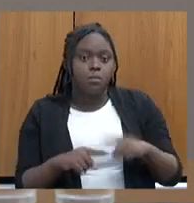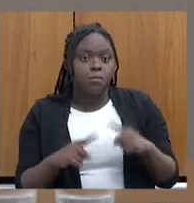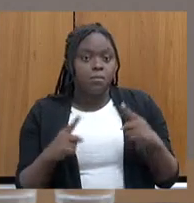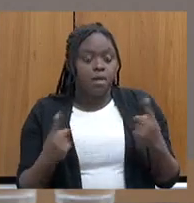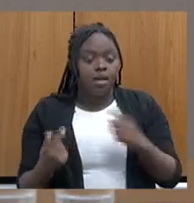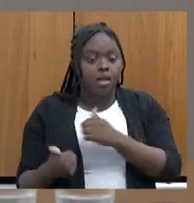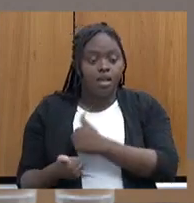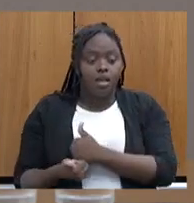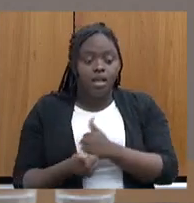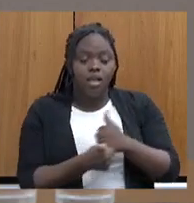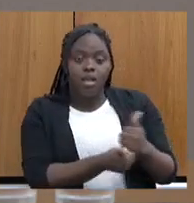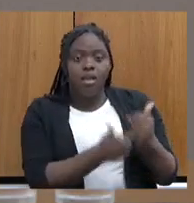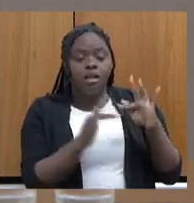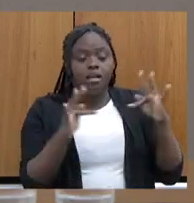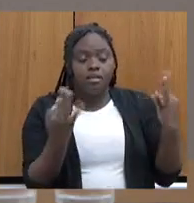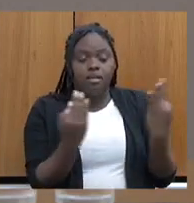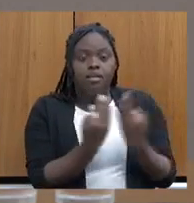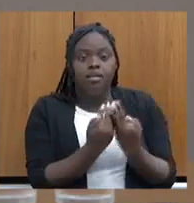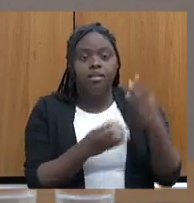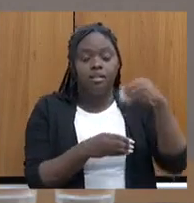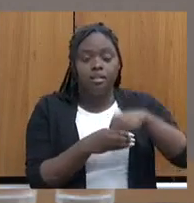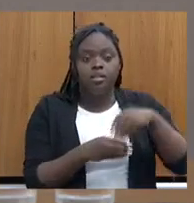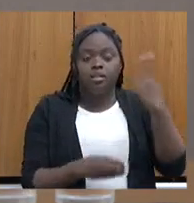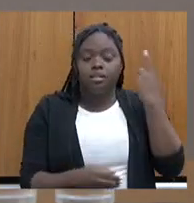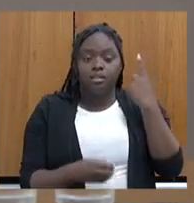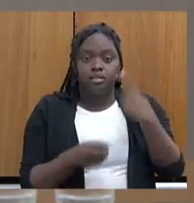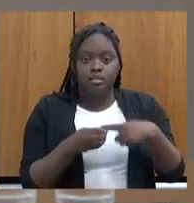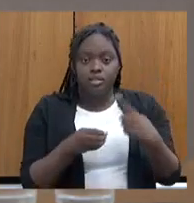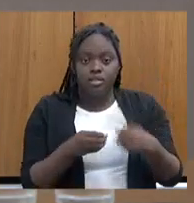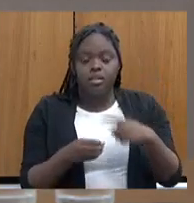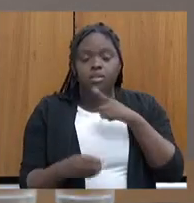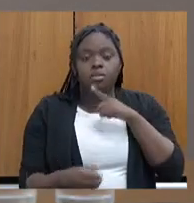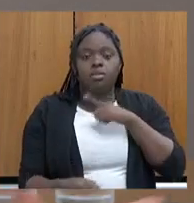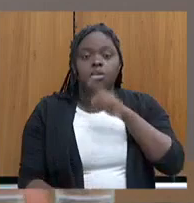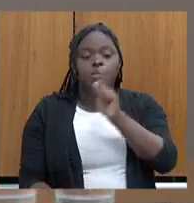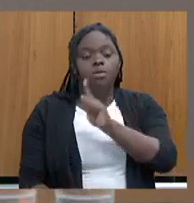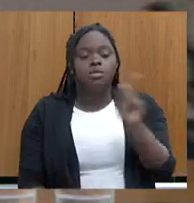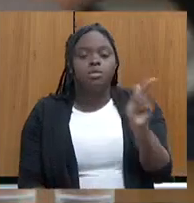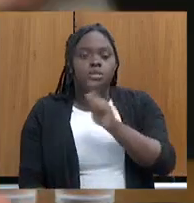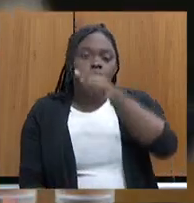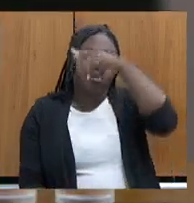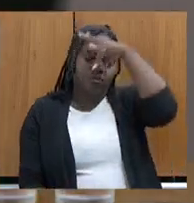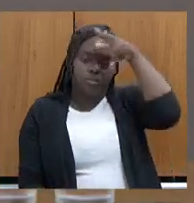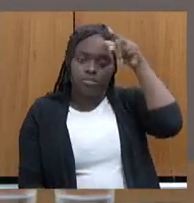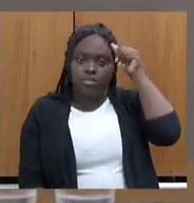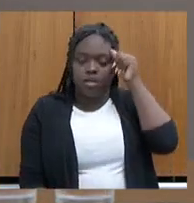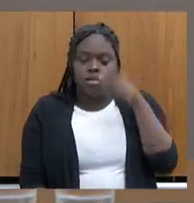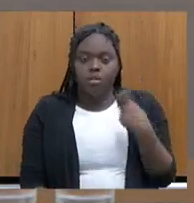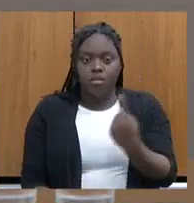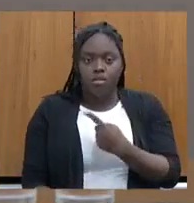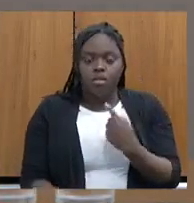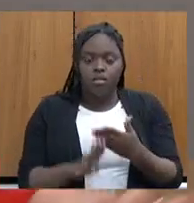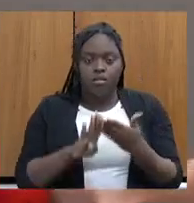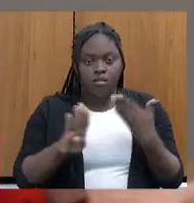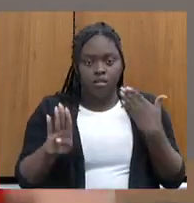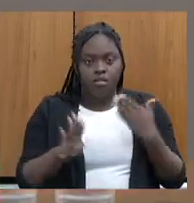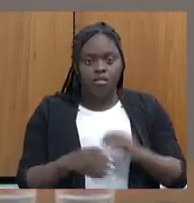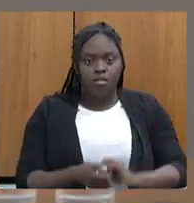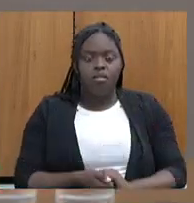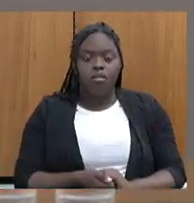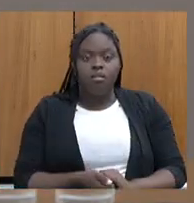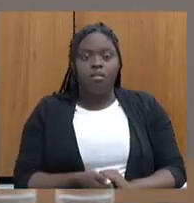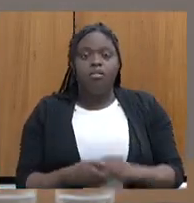para apoiar essas famílias no município, eu tenho a gestão municipal, porque nós estamos distantes dela. Esta é a